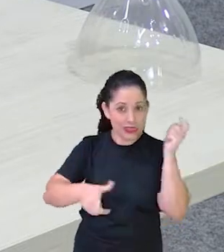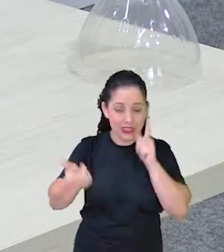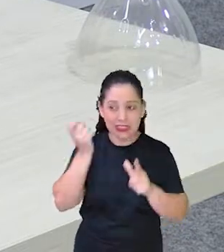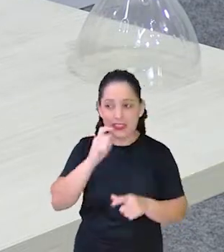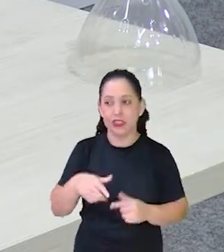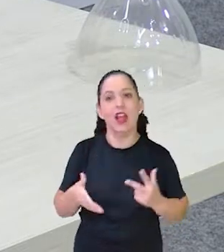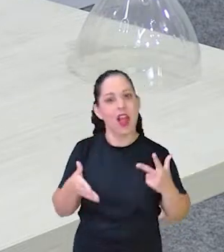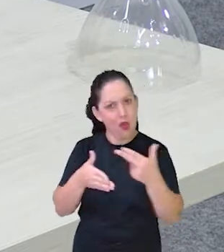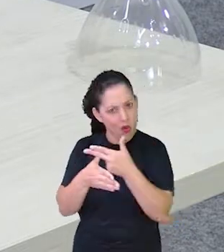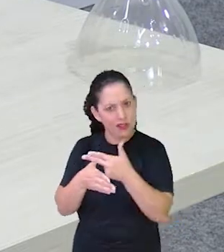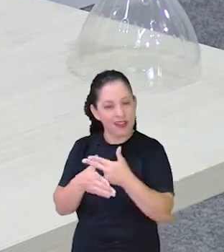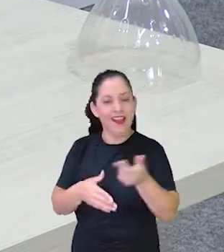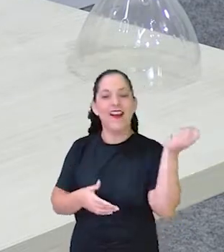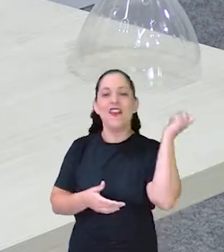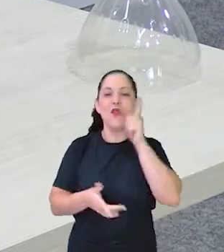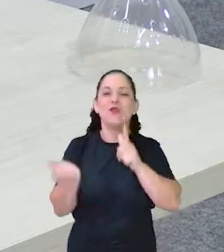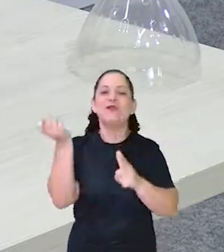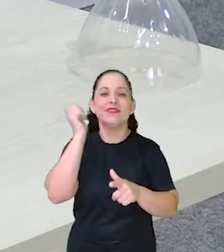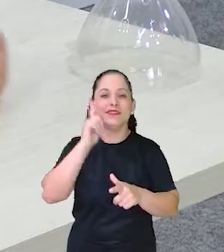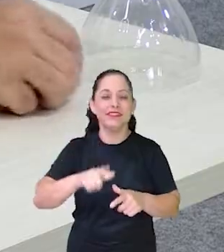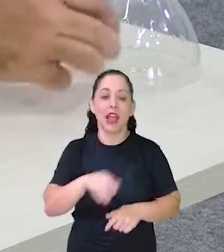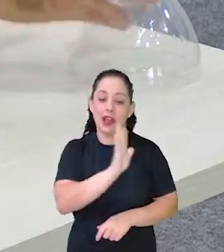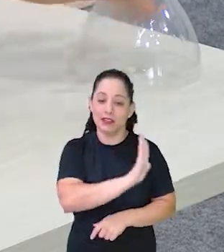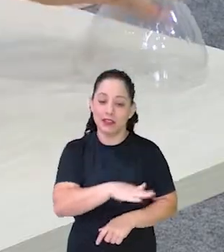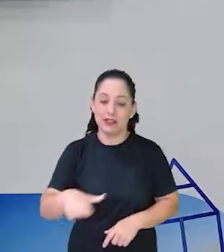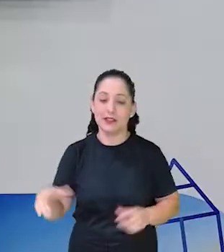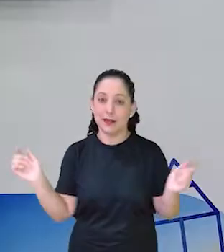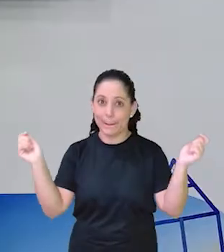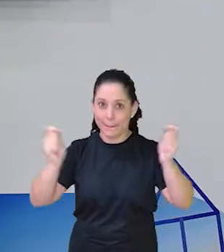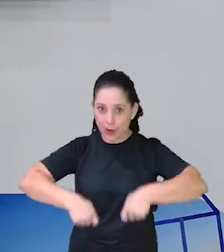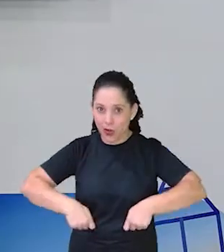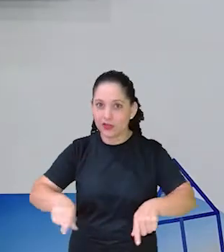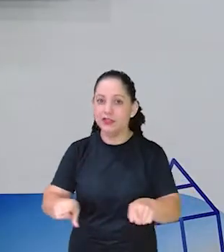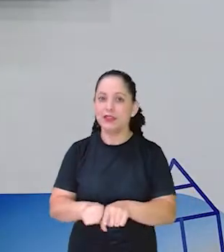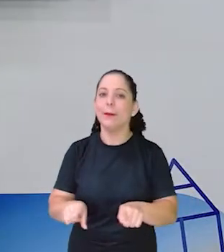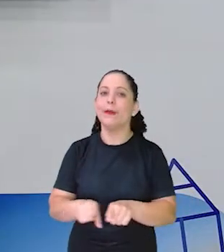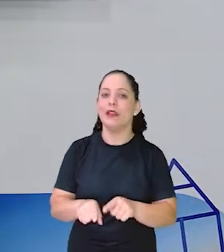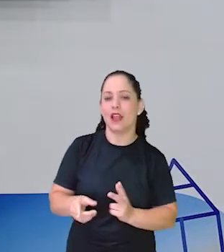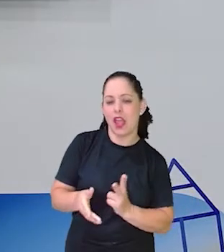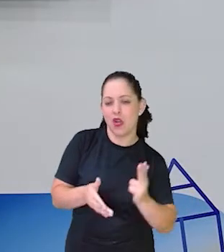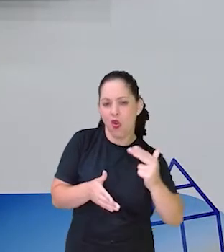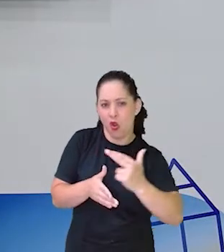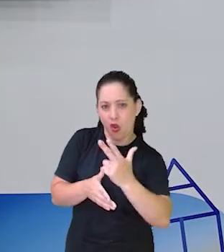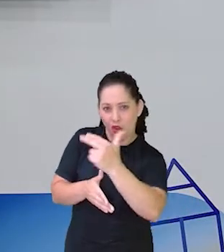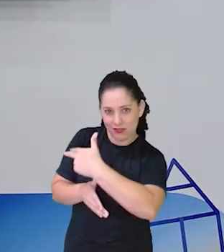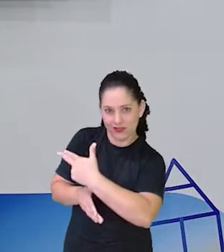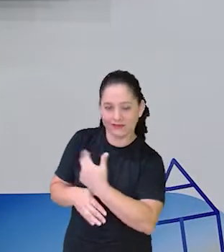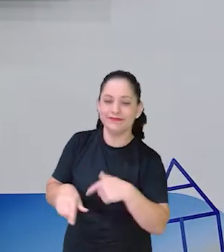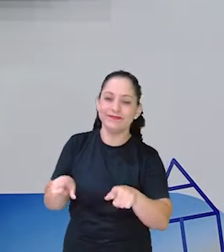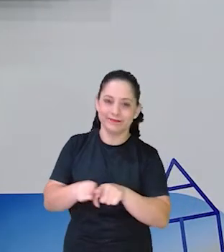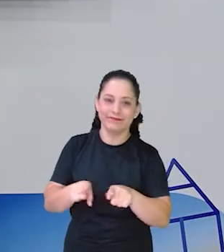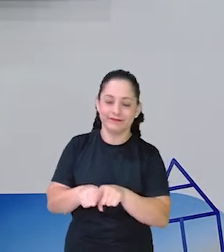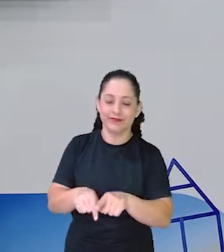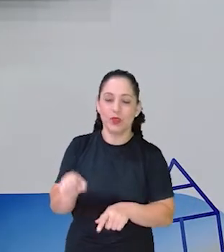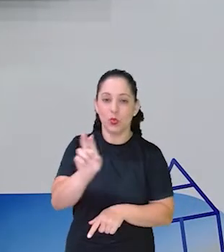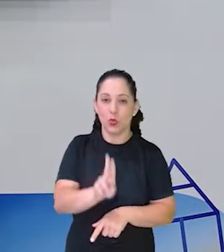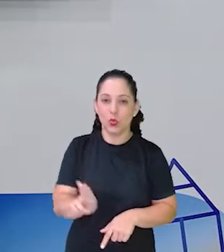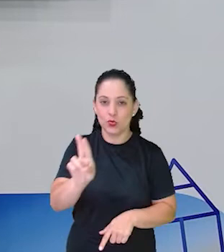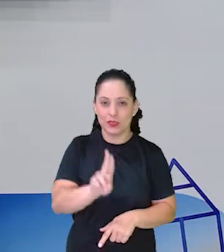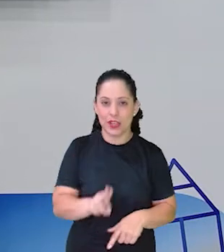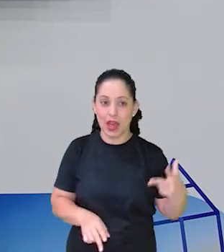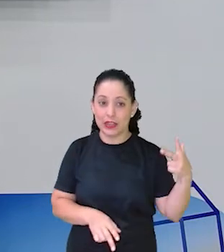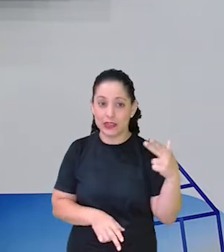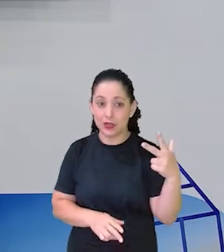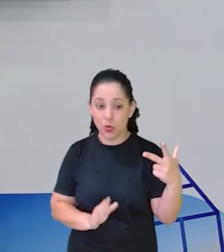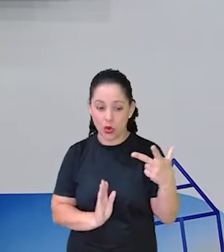Olha a corta Gente Tá bom? Então a criança Pode tá fazendo Esse corte aí Que o professor fez Com a tesoura Sem